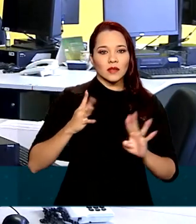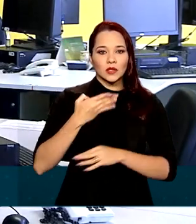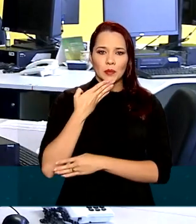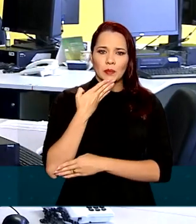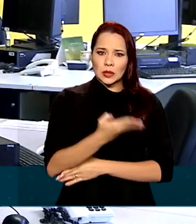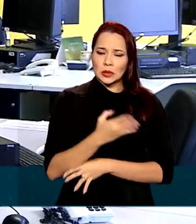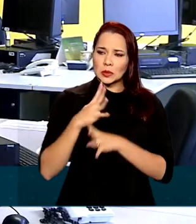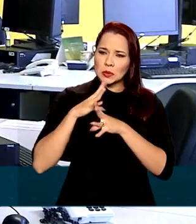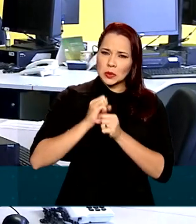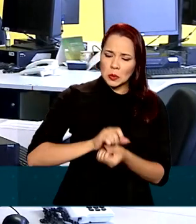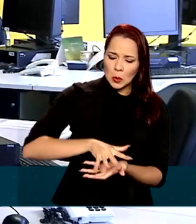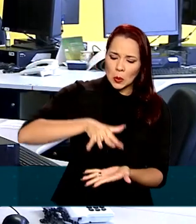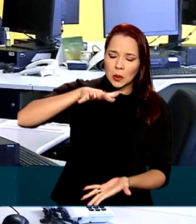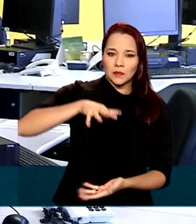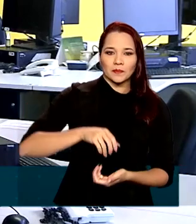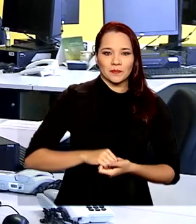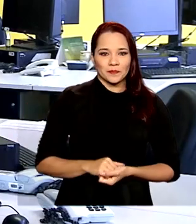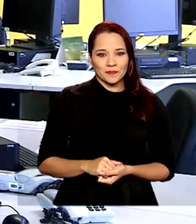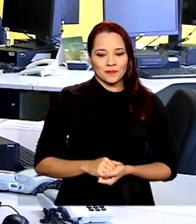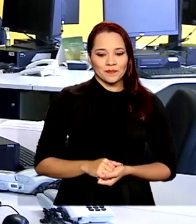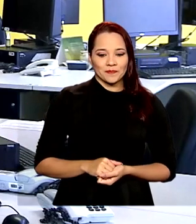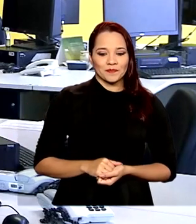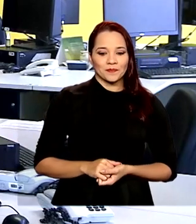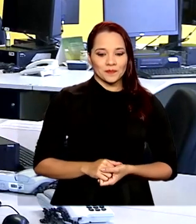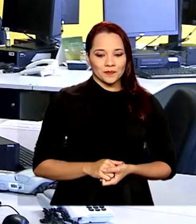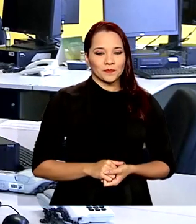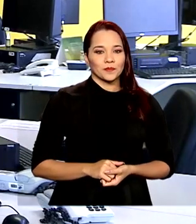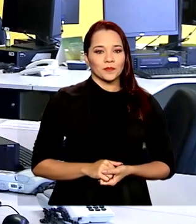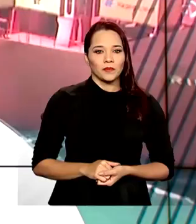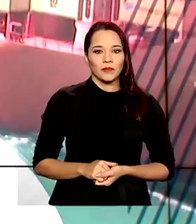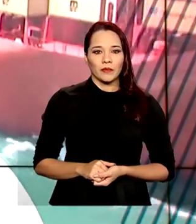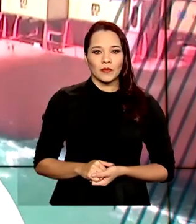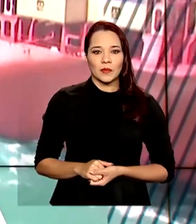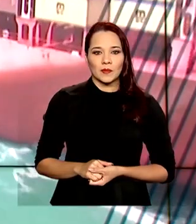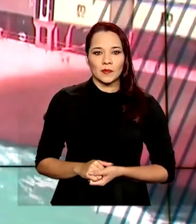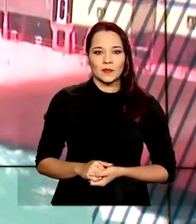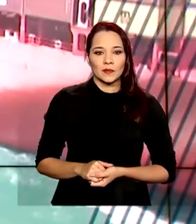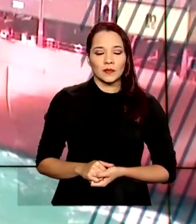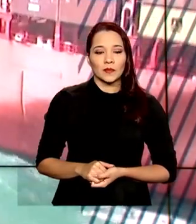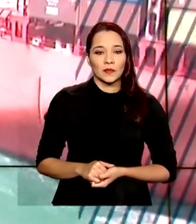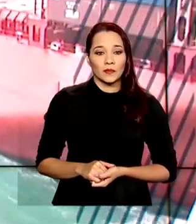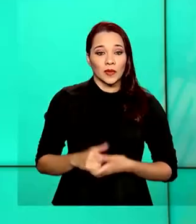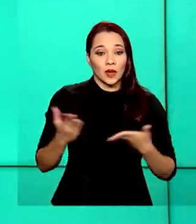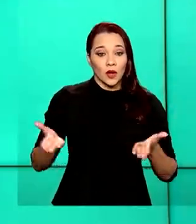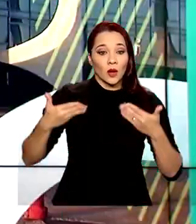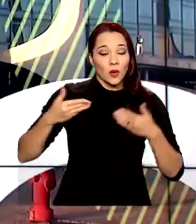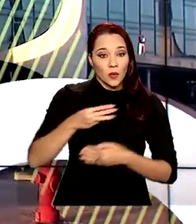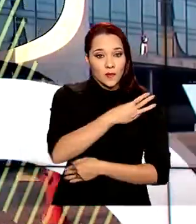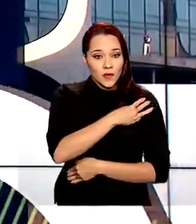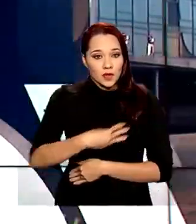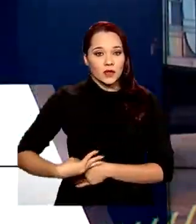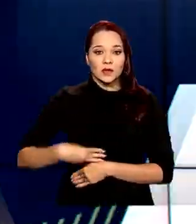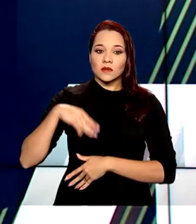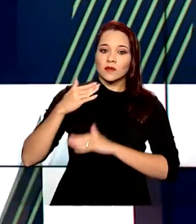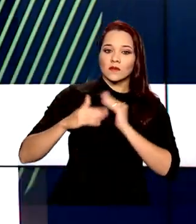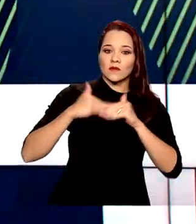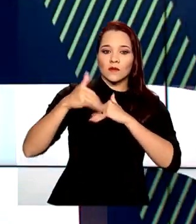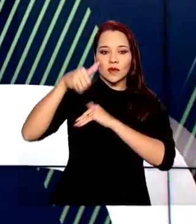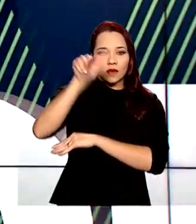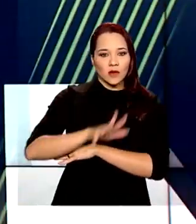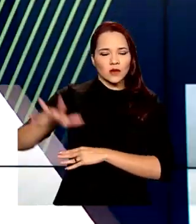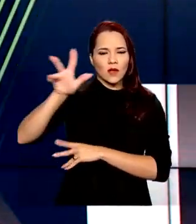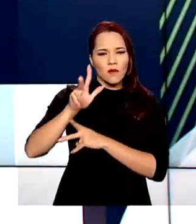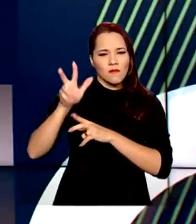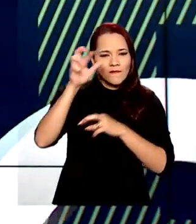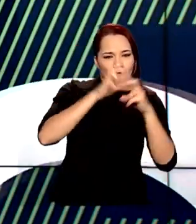acumulados. Flávia Grossi, para o governo agora. O ministro do Desenvolvimento Regional